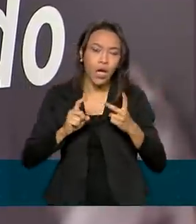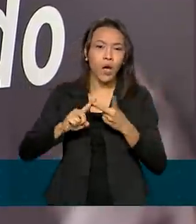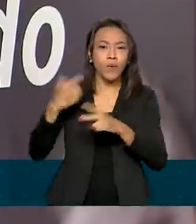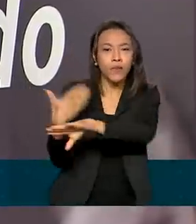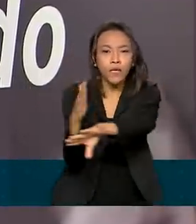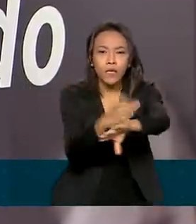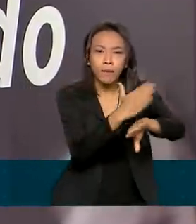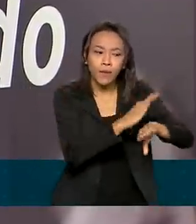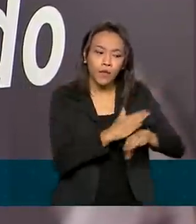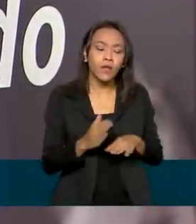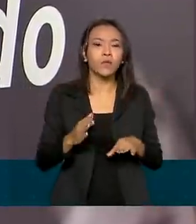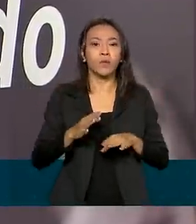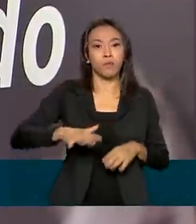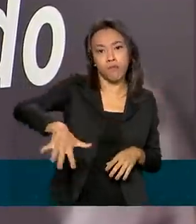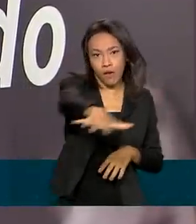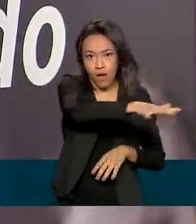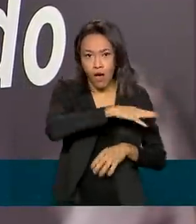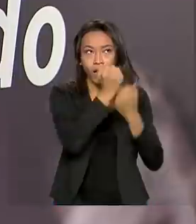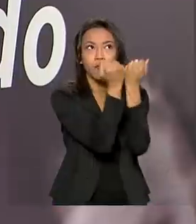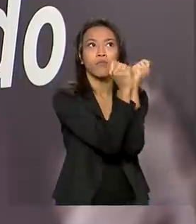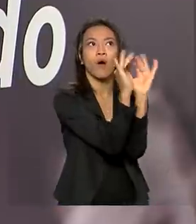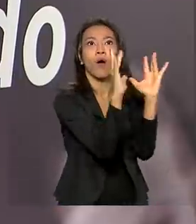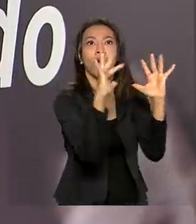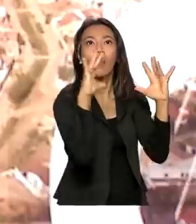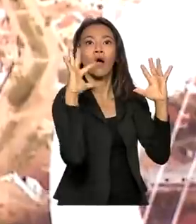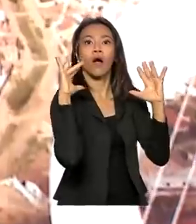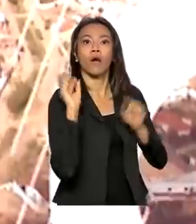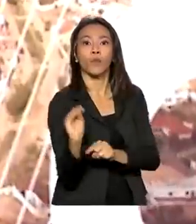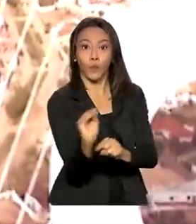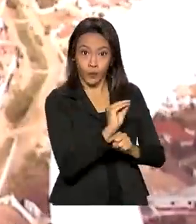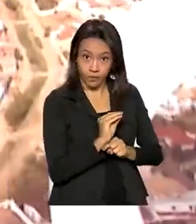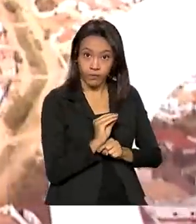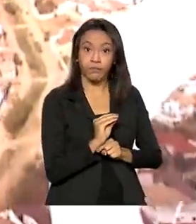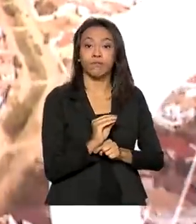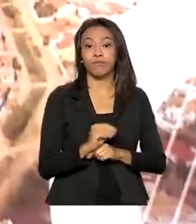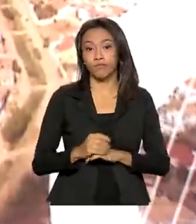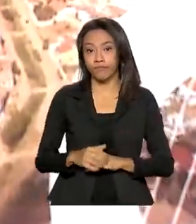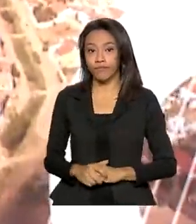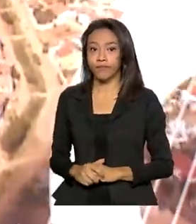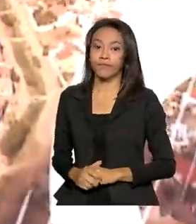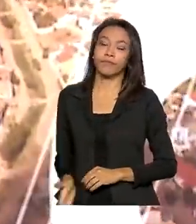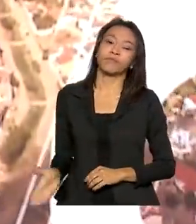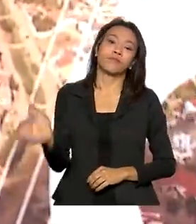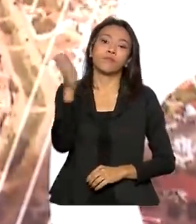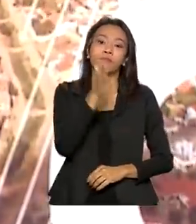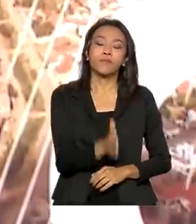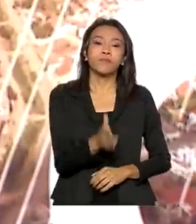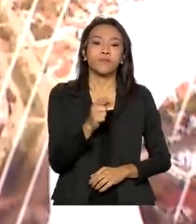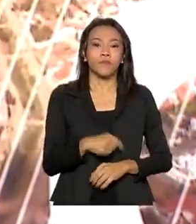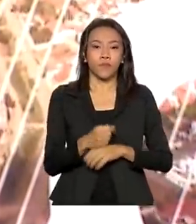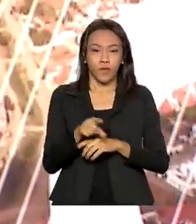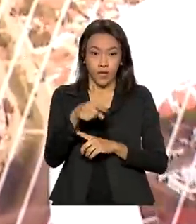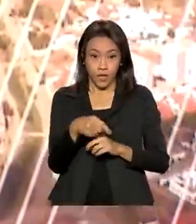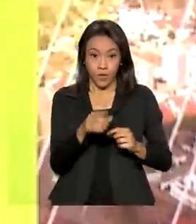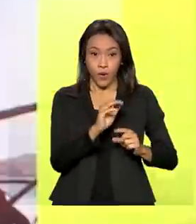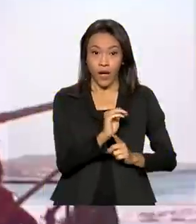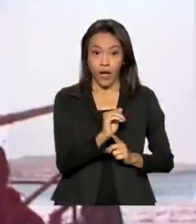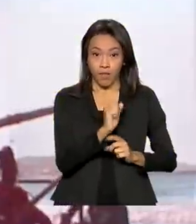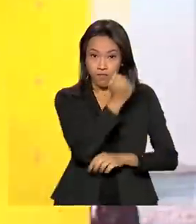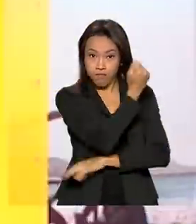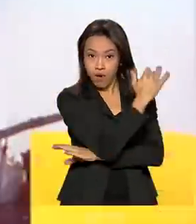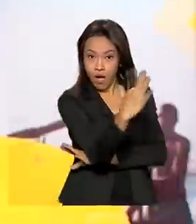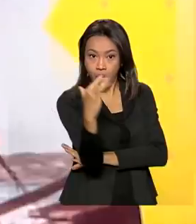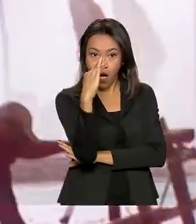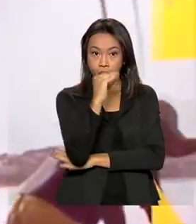brigadistas para a região, para o parque especificamente. E os parques de aparados na Serra,